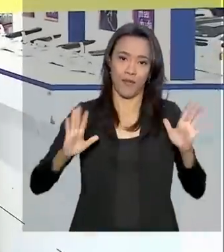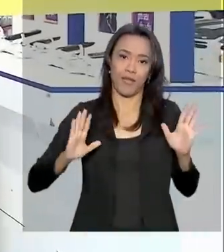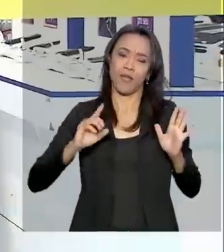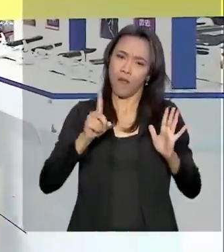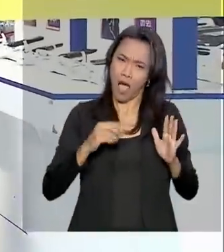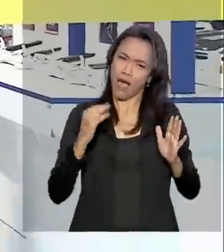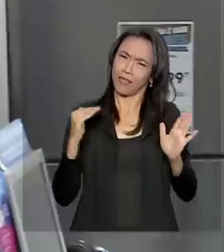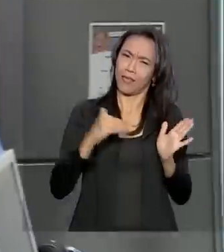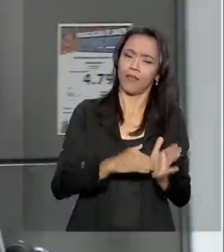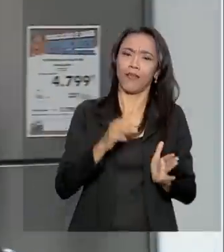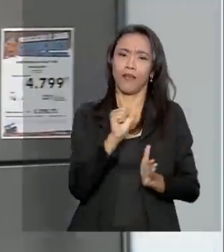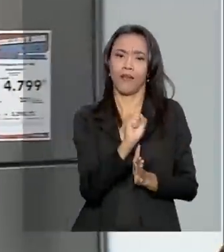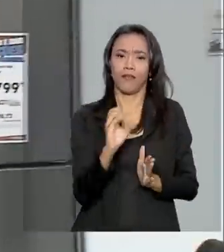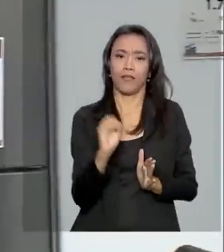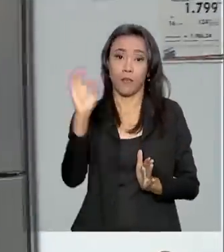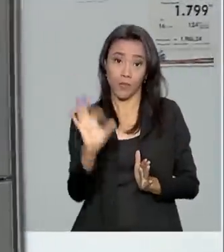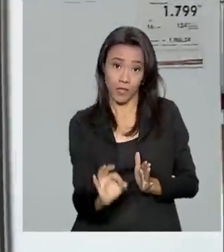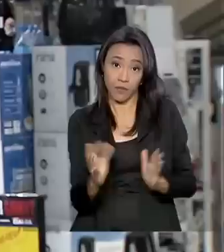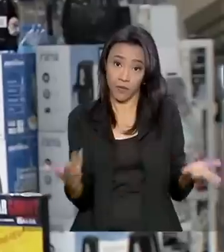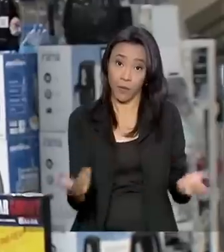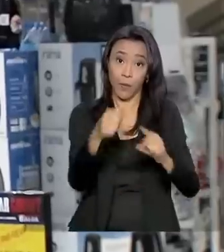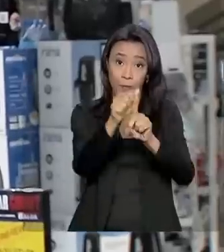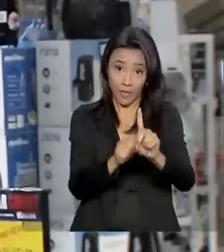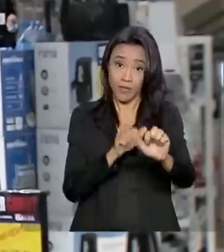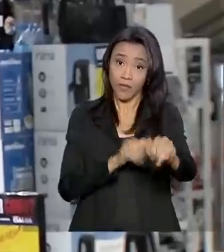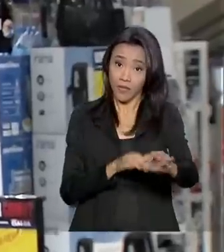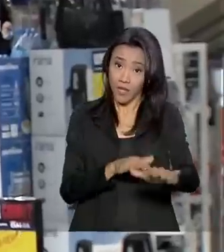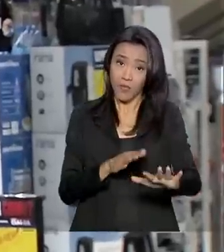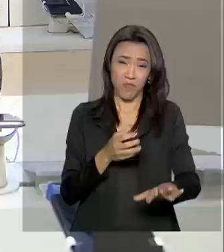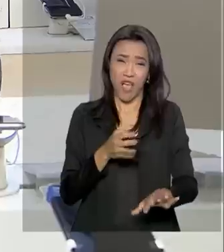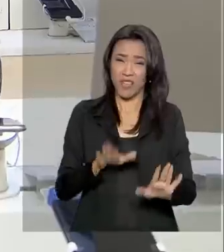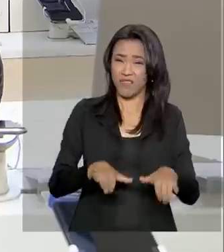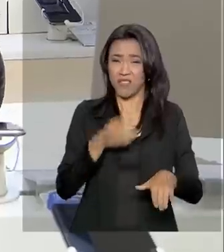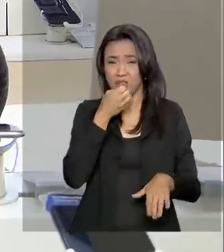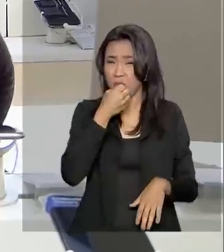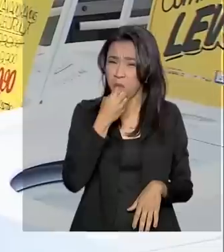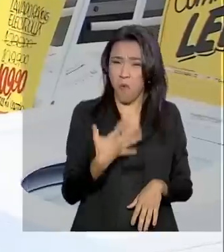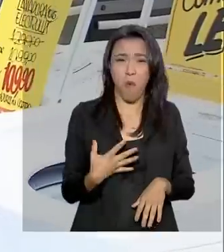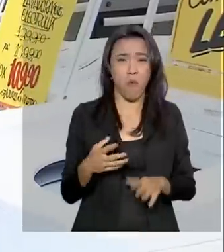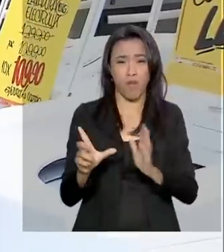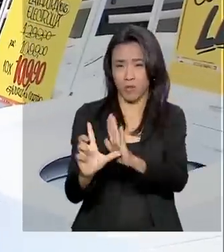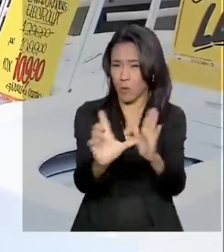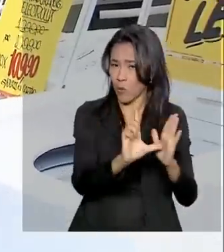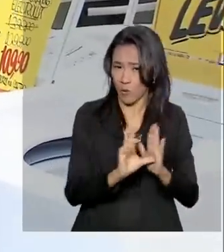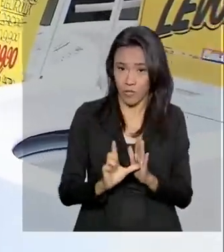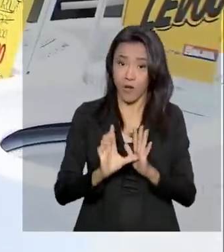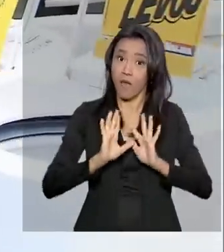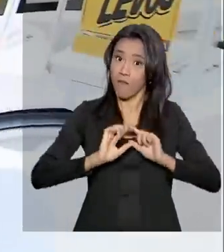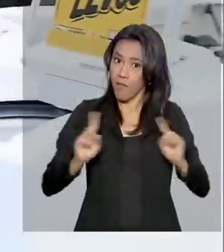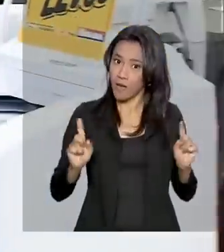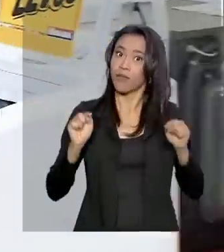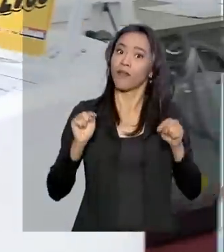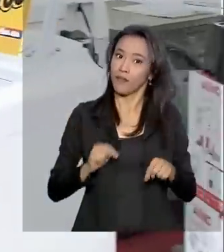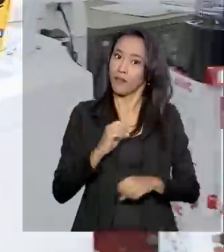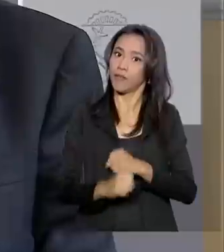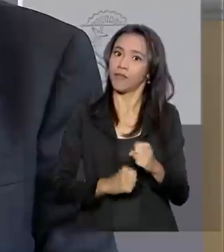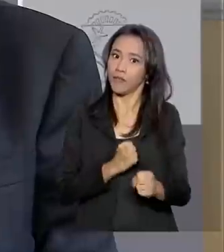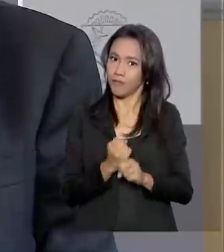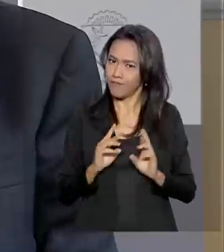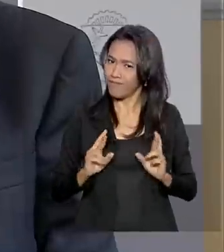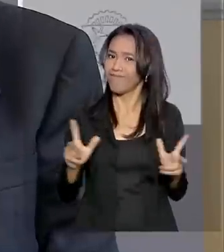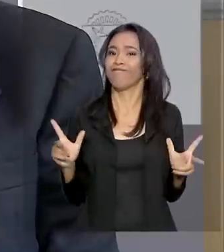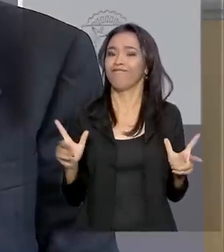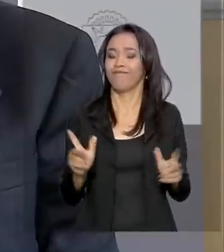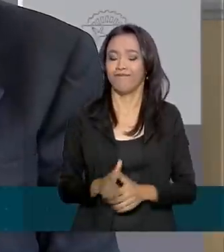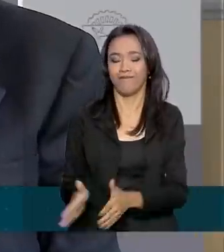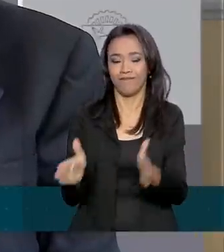a 80%. O mês de setembro costuma não ser muito bom para o comércio. Mas neste ano, isso pode mudar. Agora